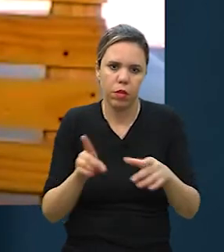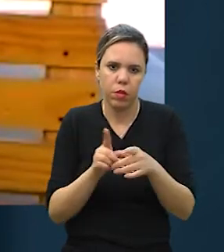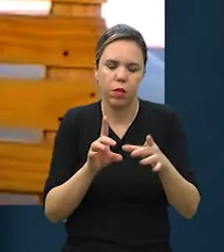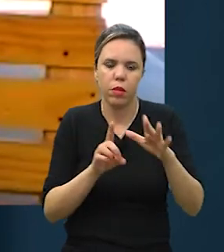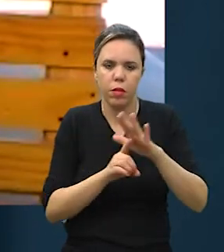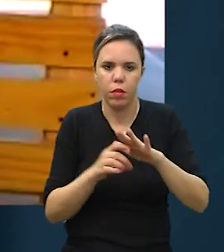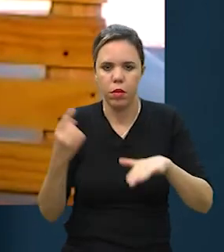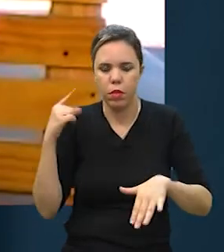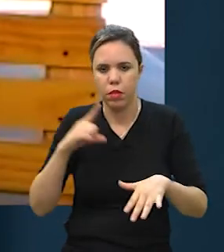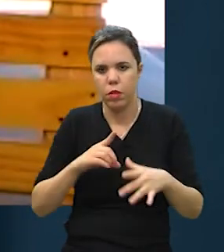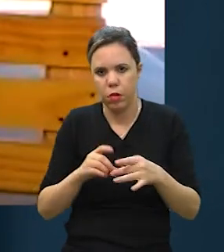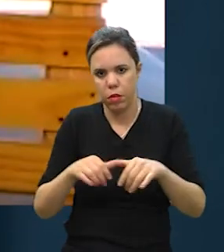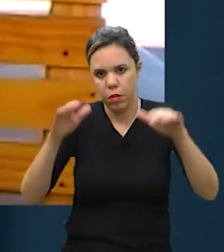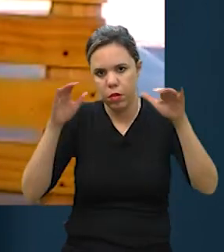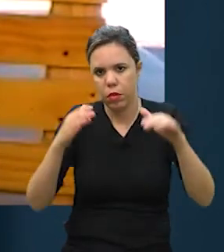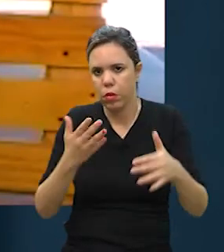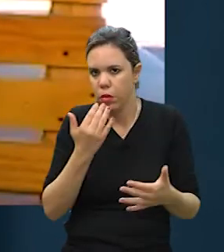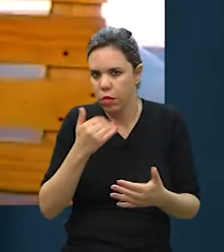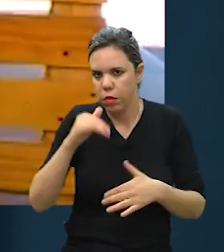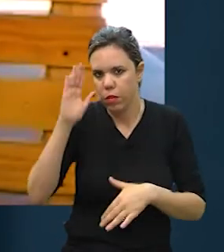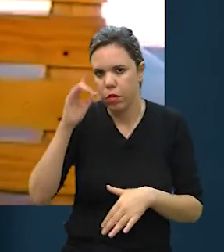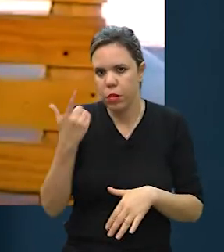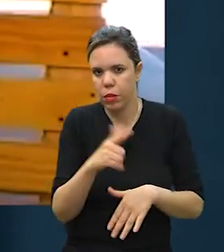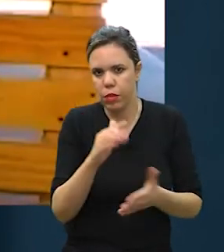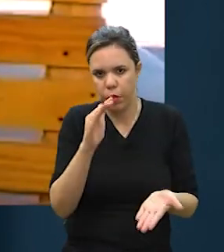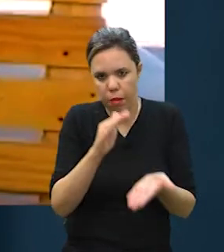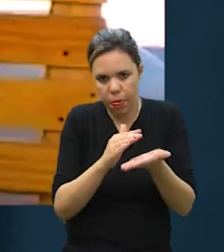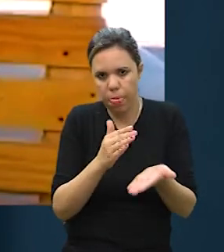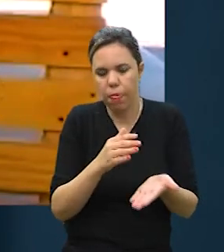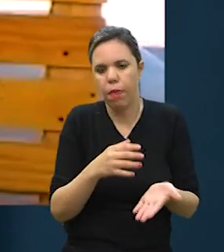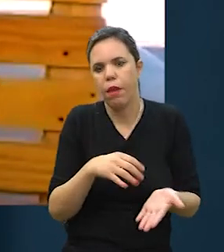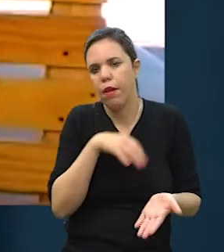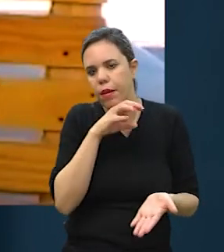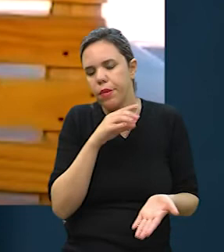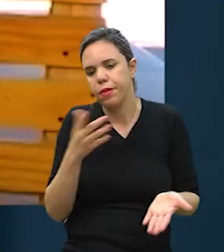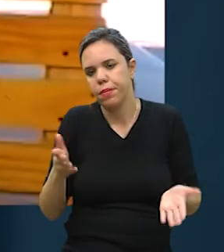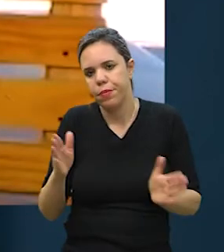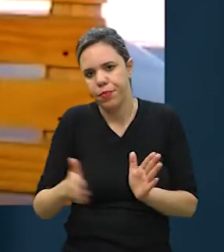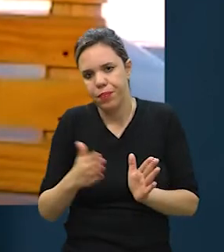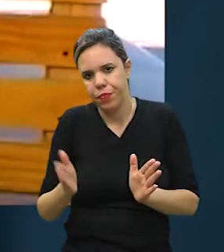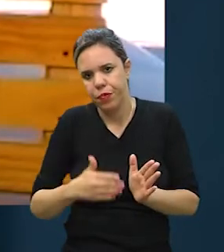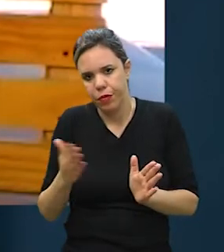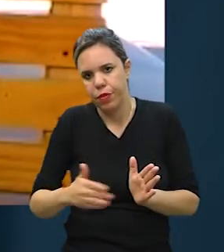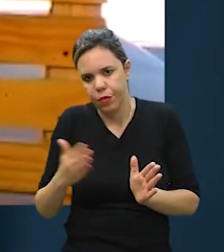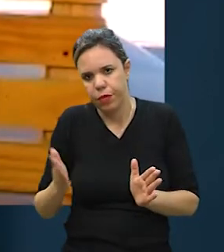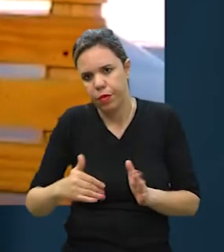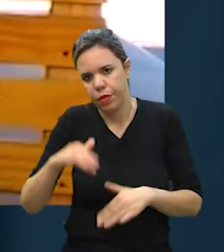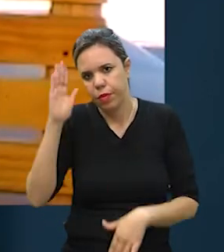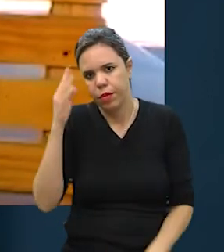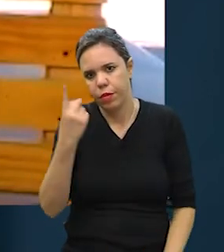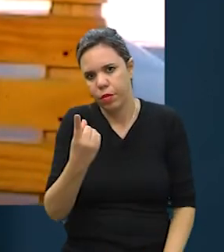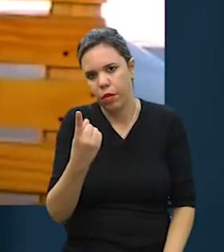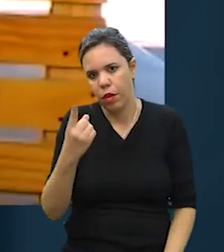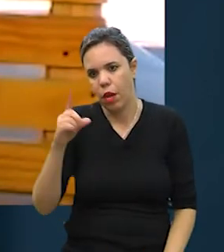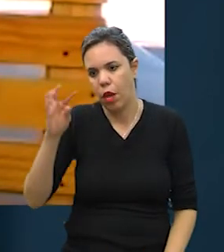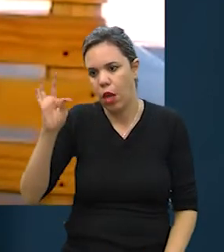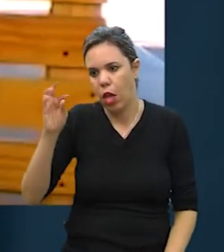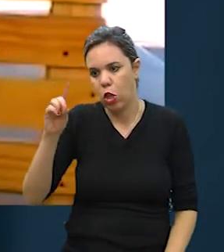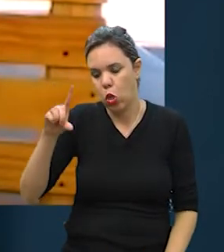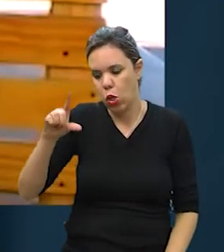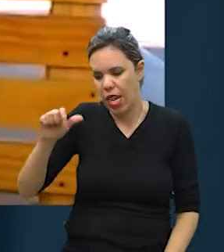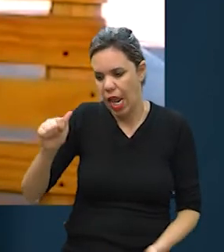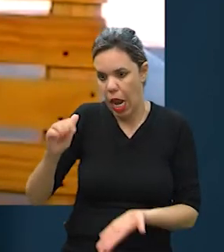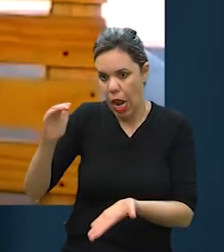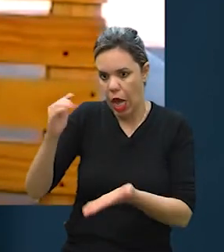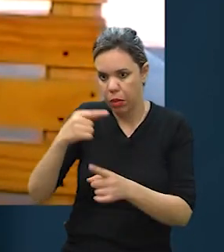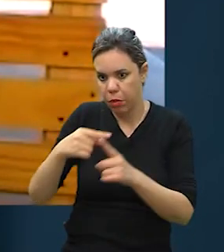meu sócio também tinha porte grande, eles comem mais do que os pequenos. hoje nós produzimos mais de uma tonelada